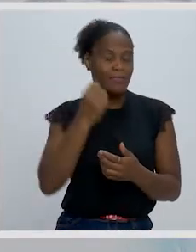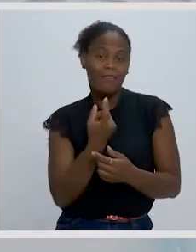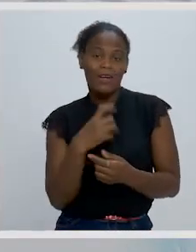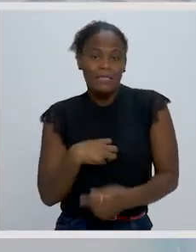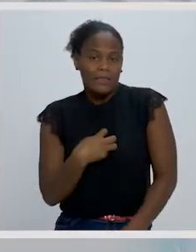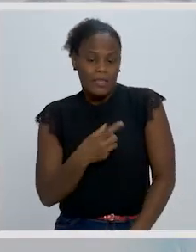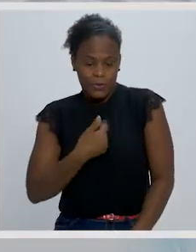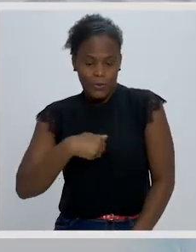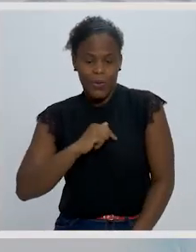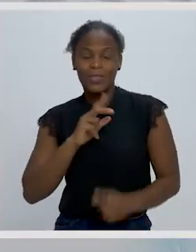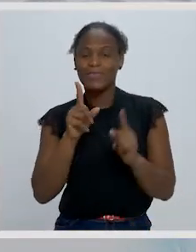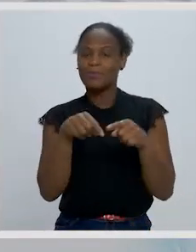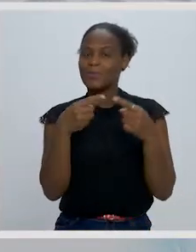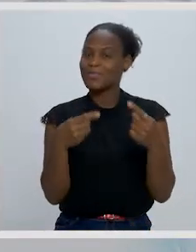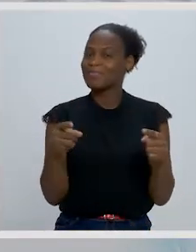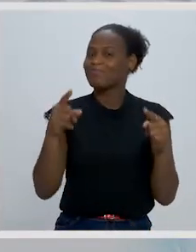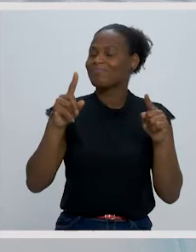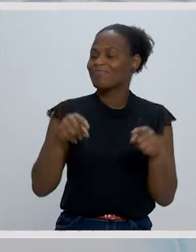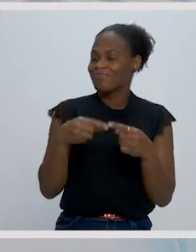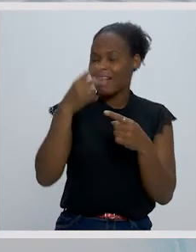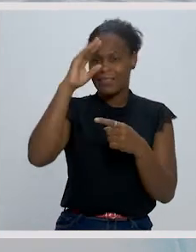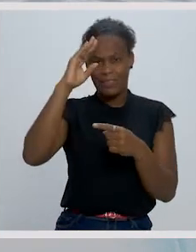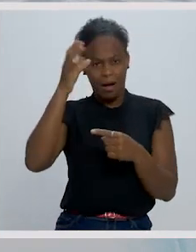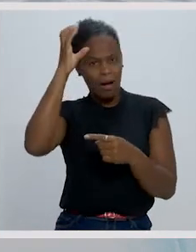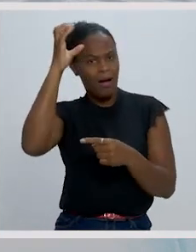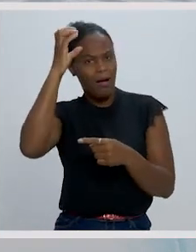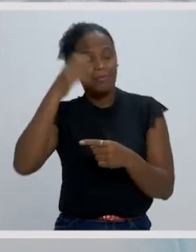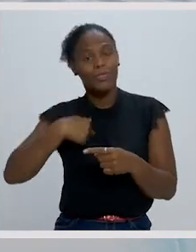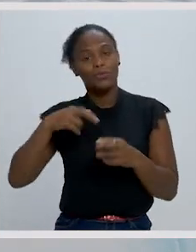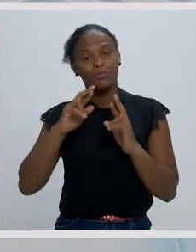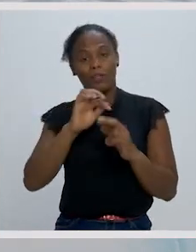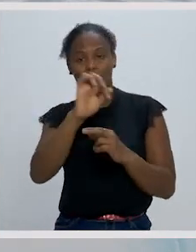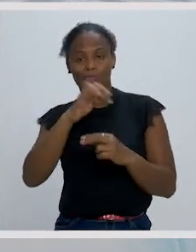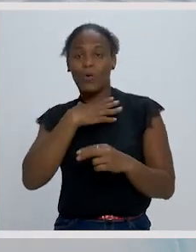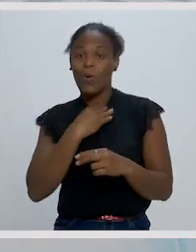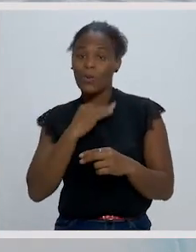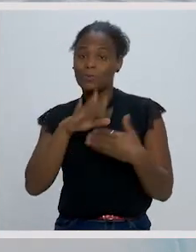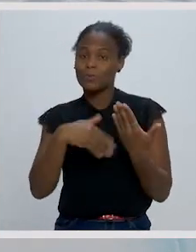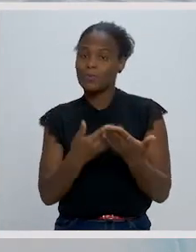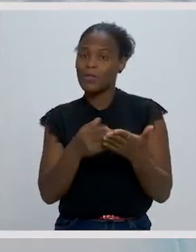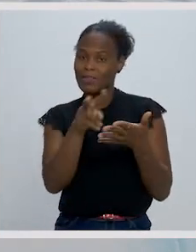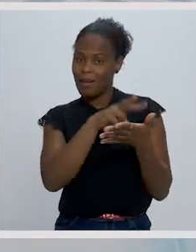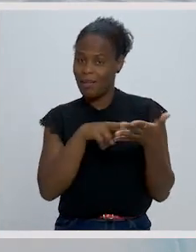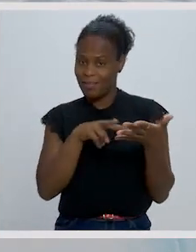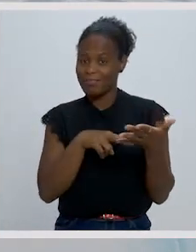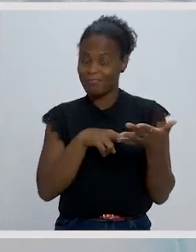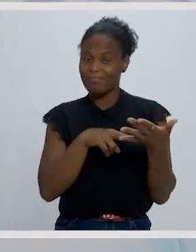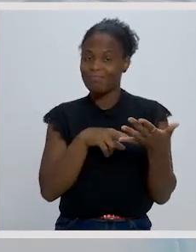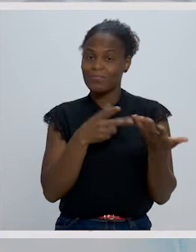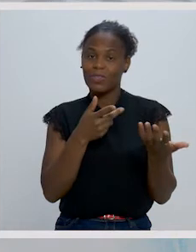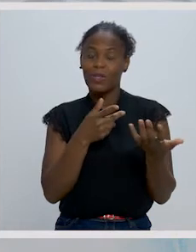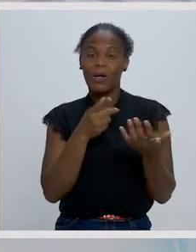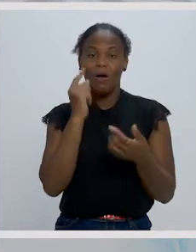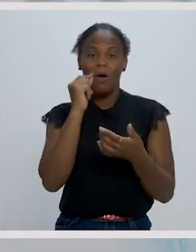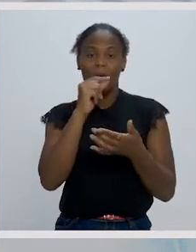desejo música sábia. Espero que tenham gostado desta proposta de leitura do